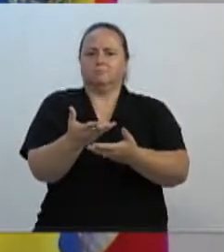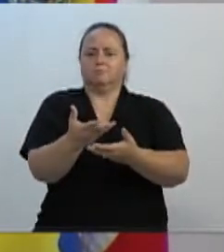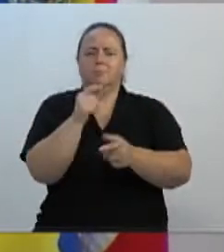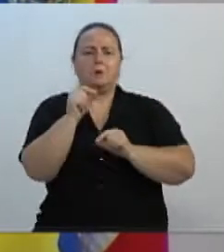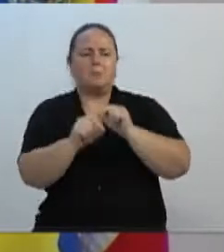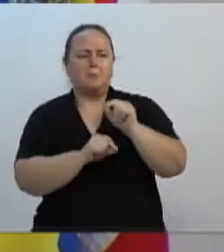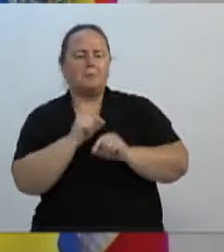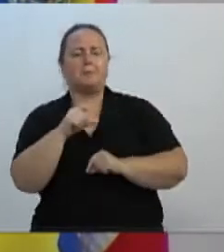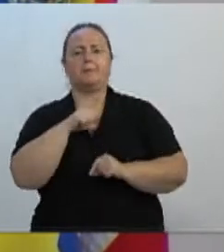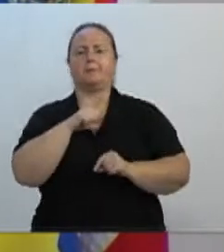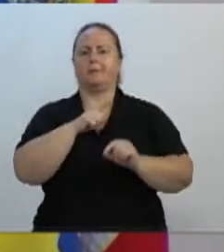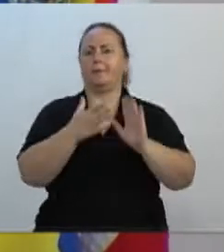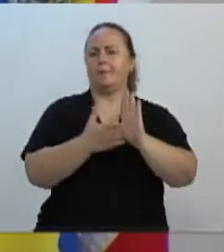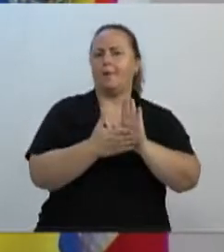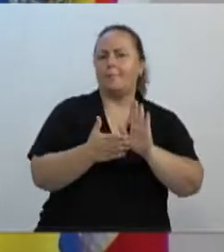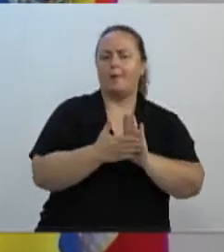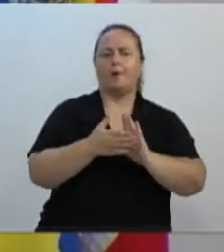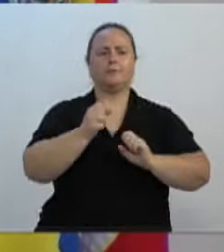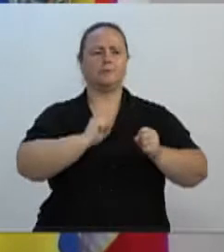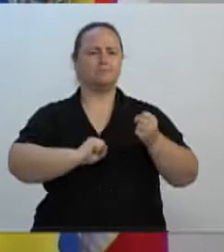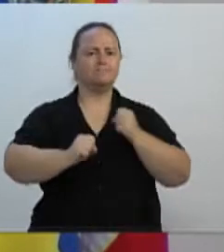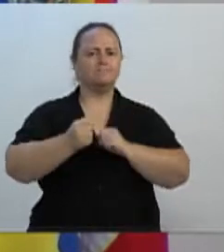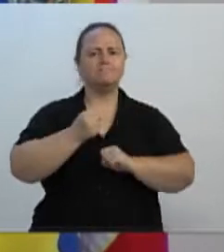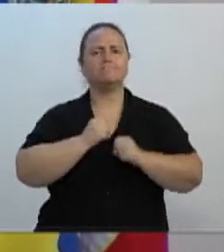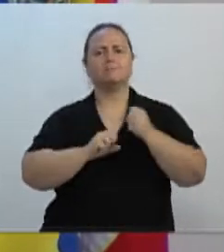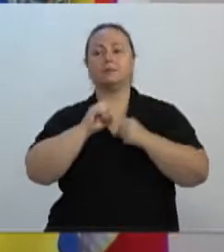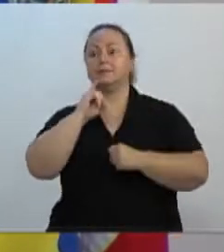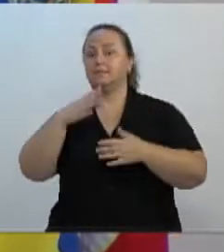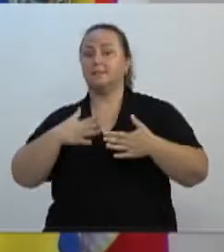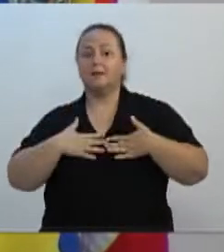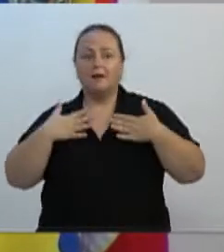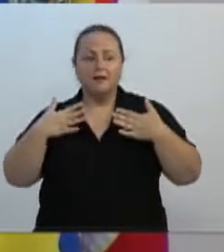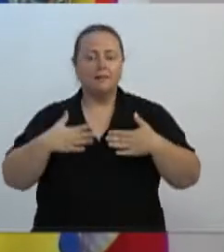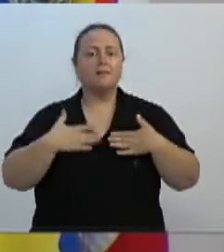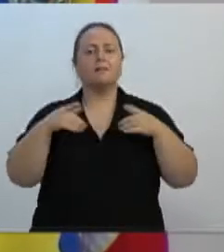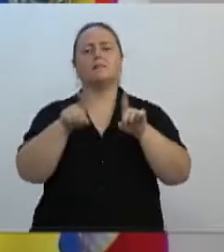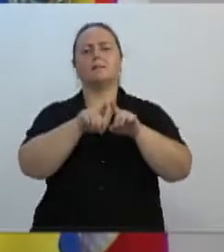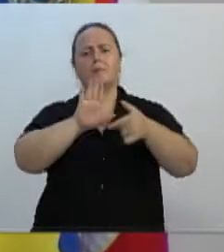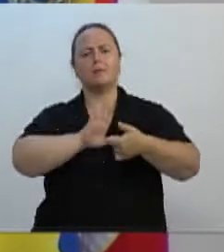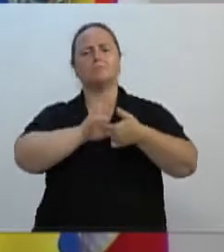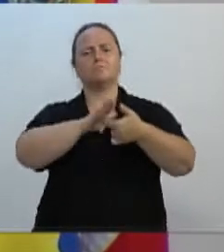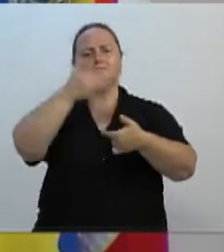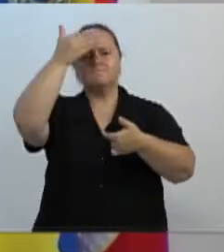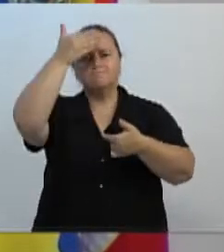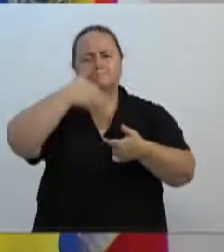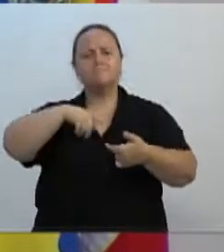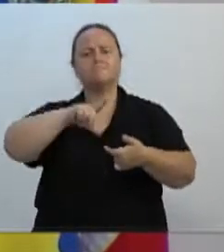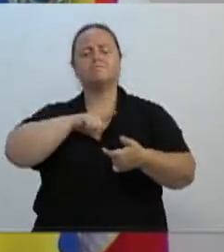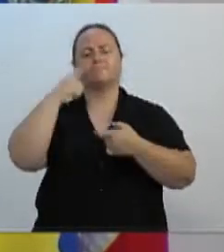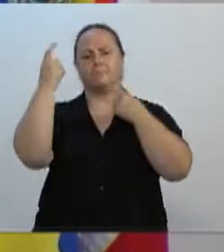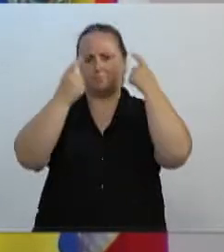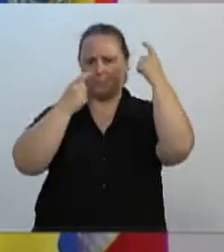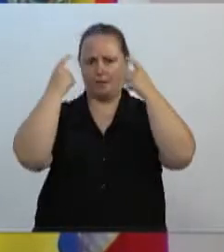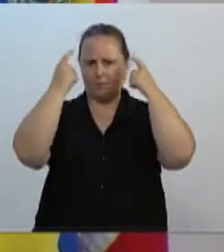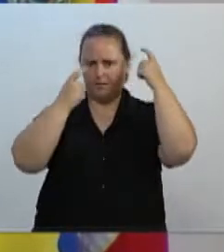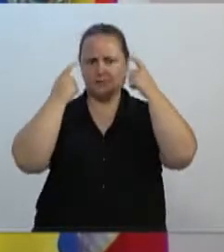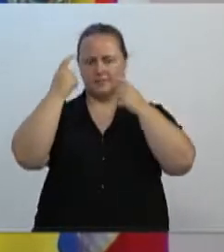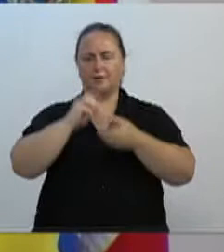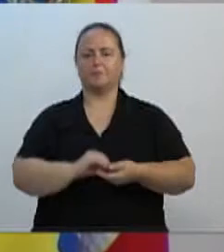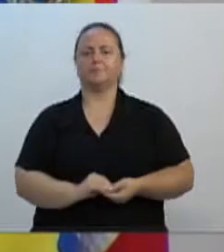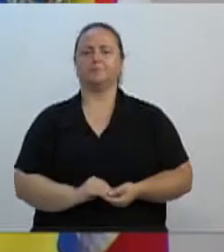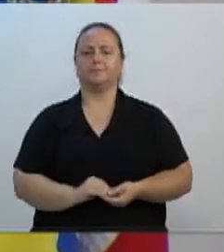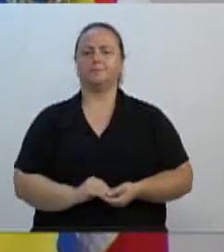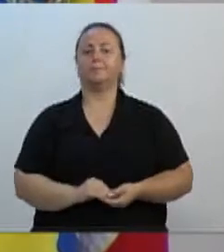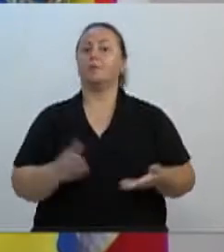propostas, suas alegrias e também preocupações. Hoje vim falar um pouco sobre uma alegria